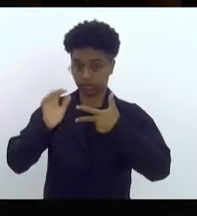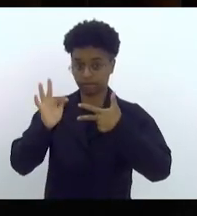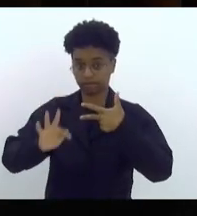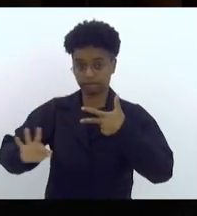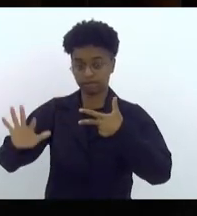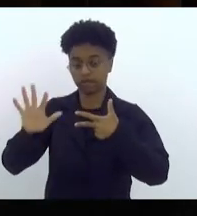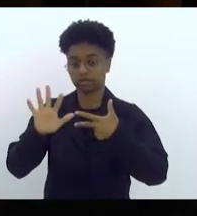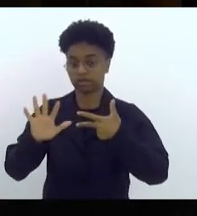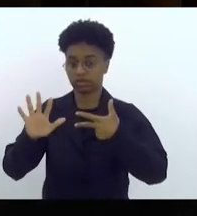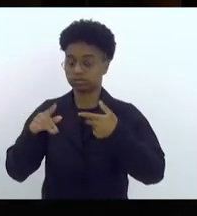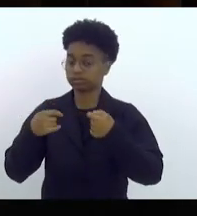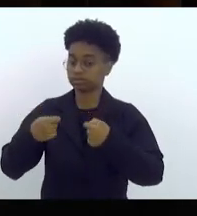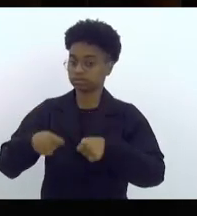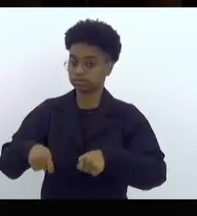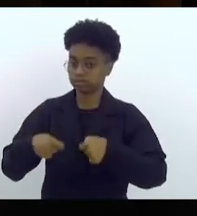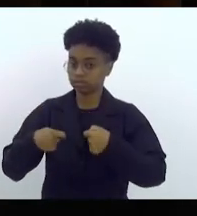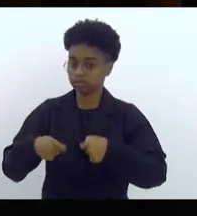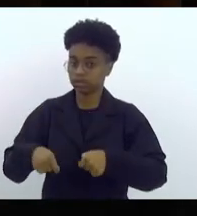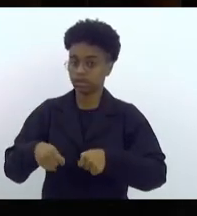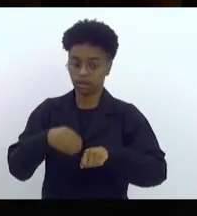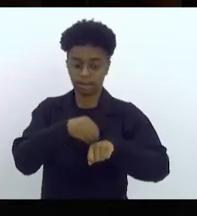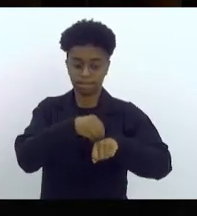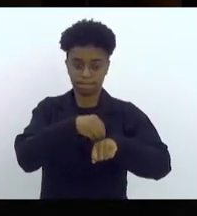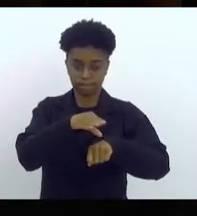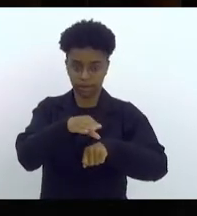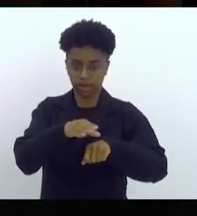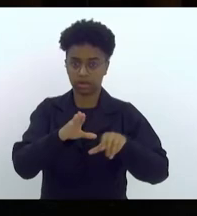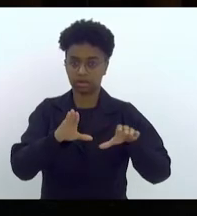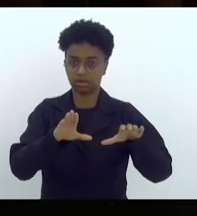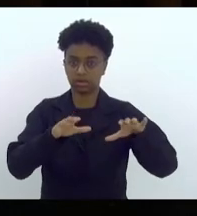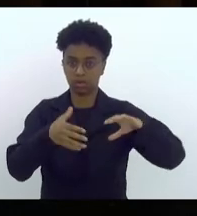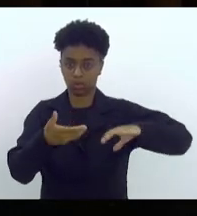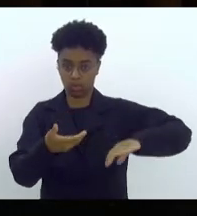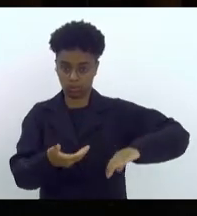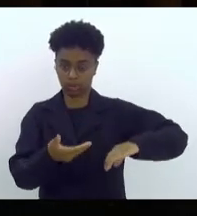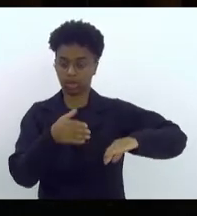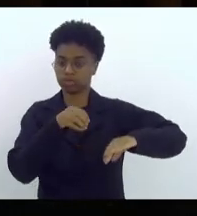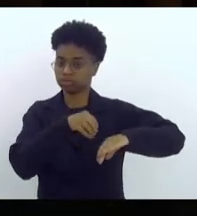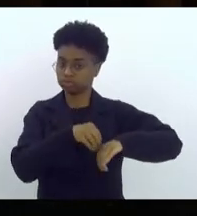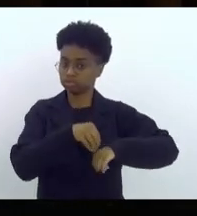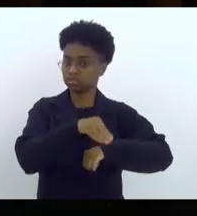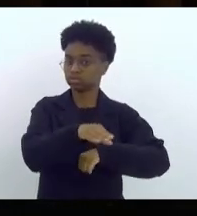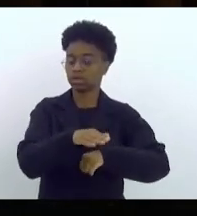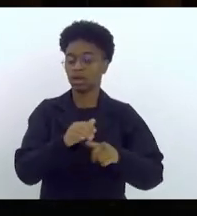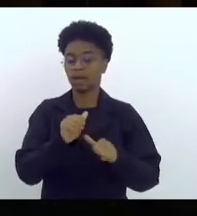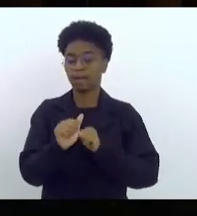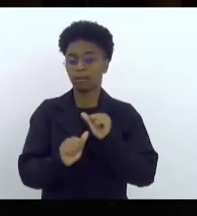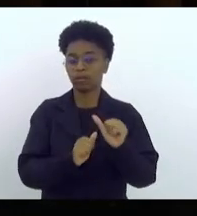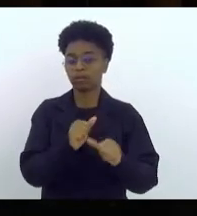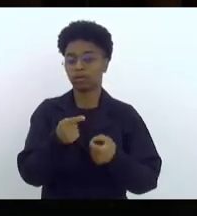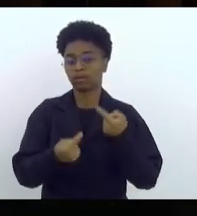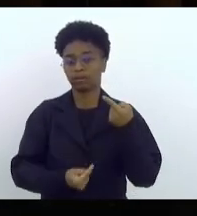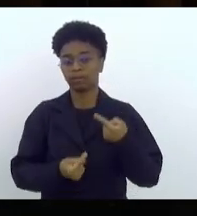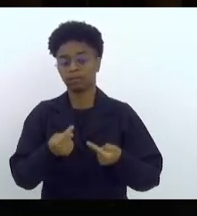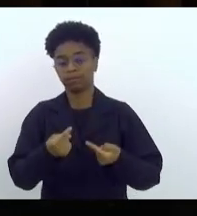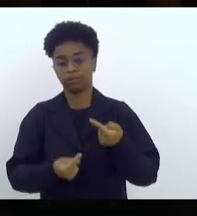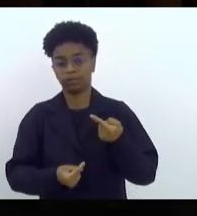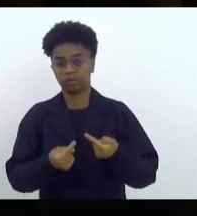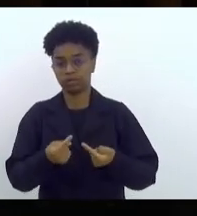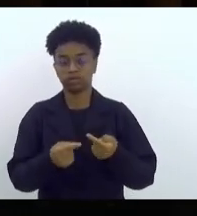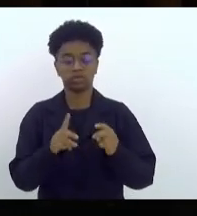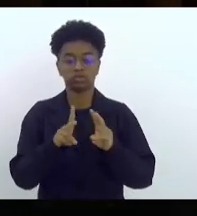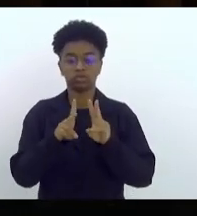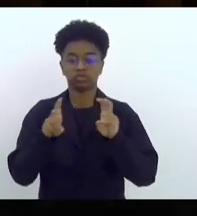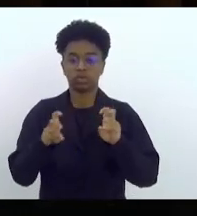deverá mandar mensagem ao Congresso Nacional alterando a política do